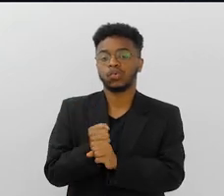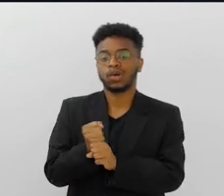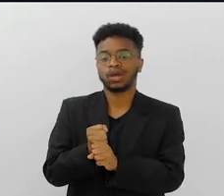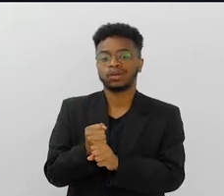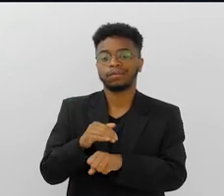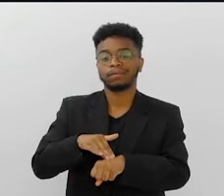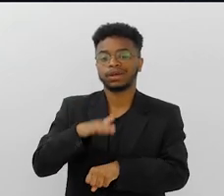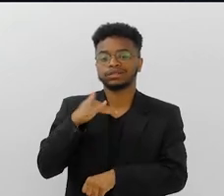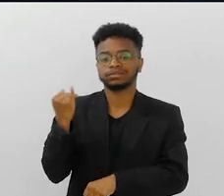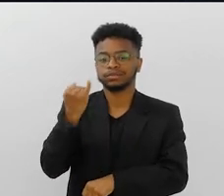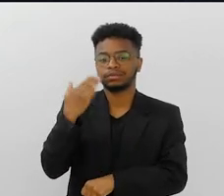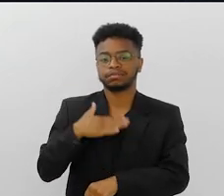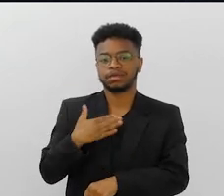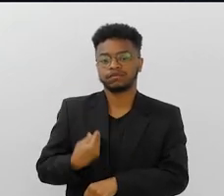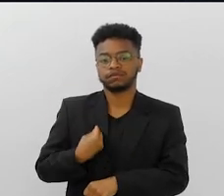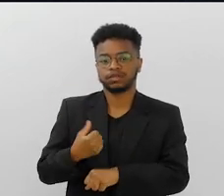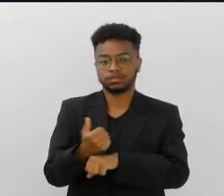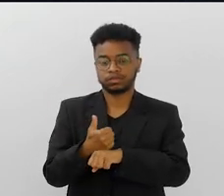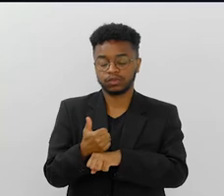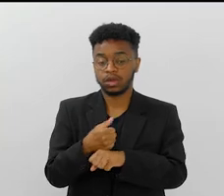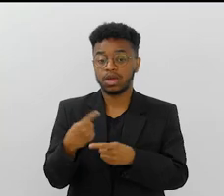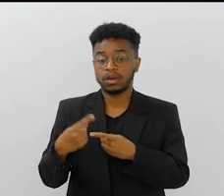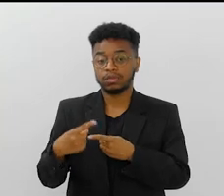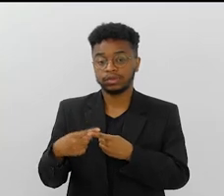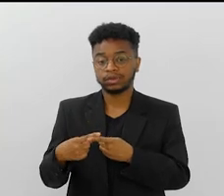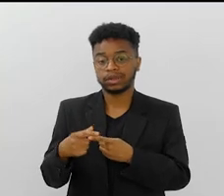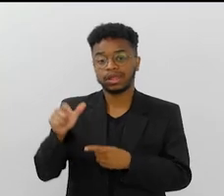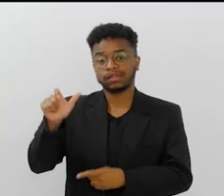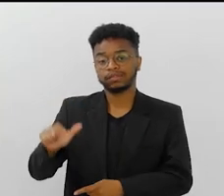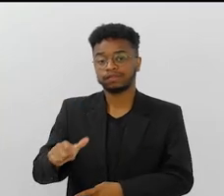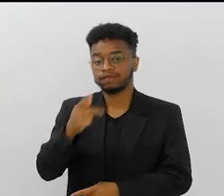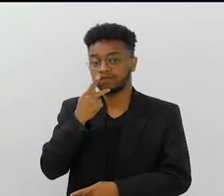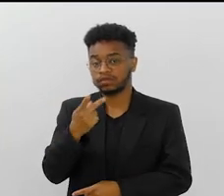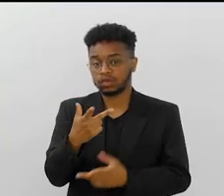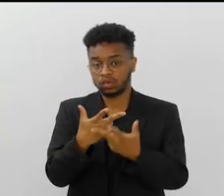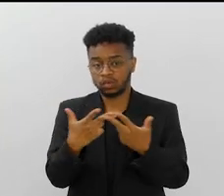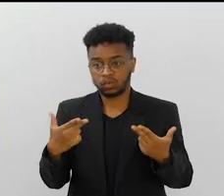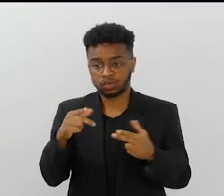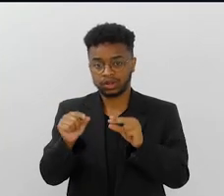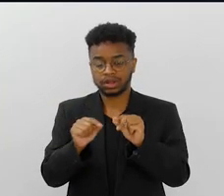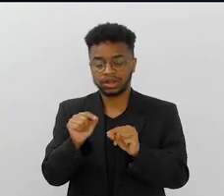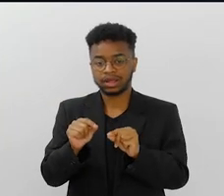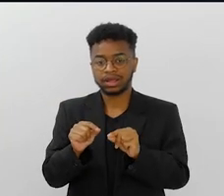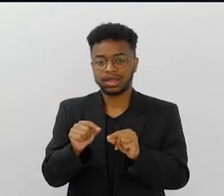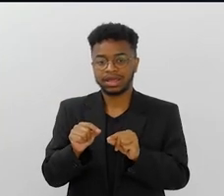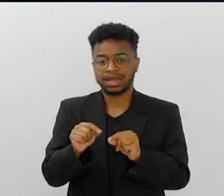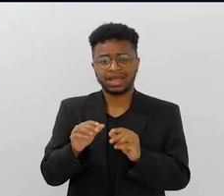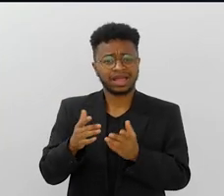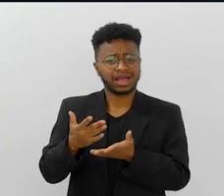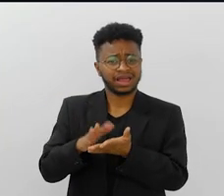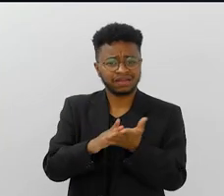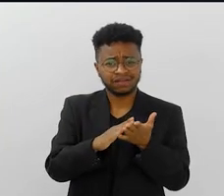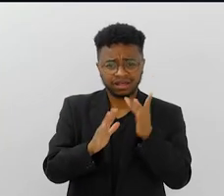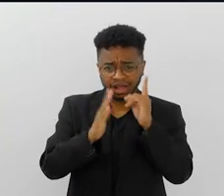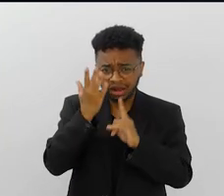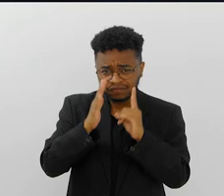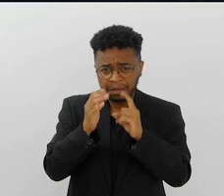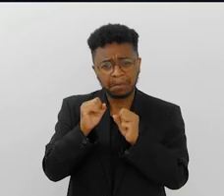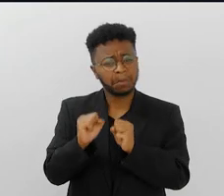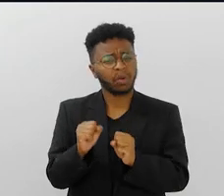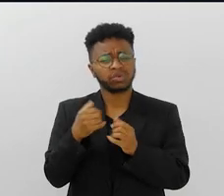ano como o mais importante da minha carreira. Ah, sim. Porque ali, ele falava uma coisa para mim, ele falava assim, Mauro, o carnaval pode tudo.